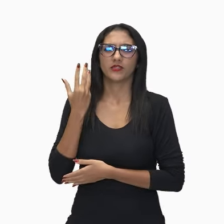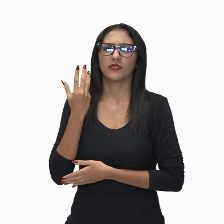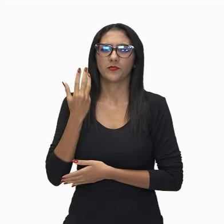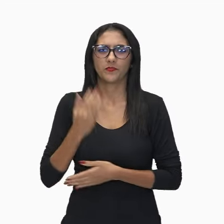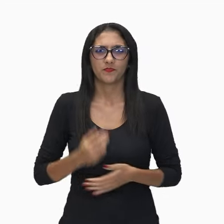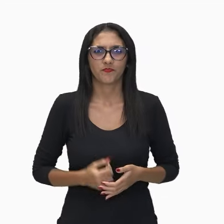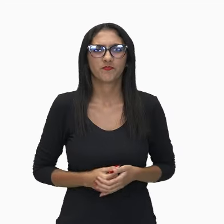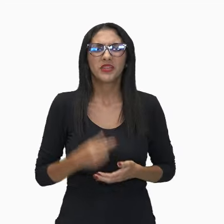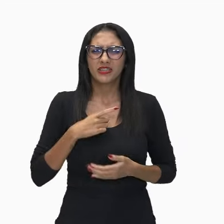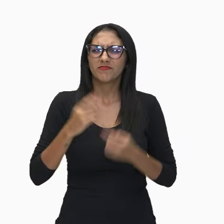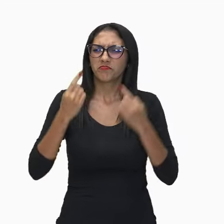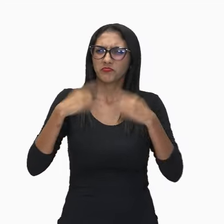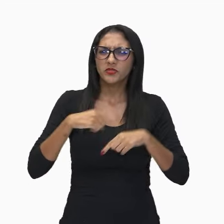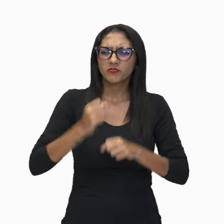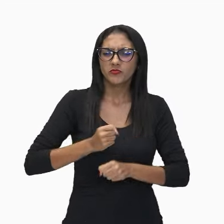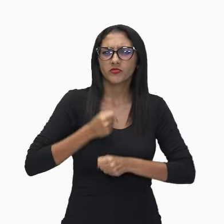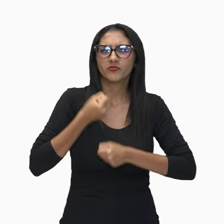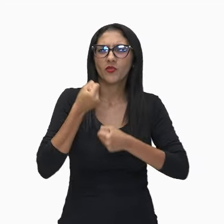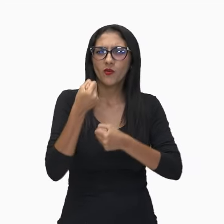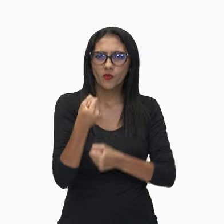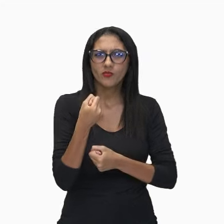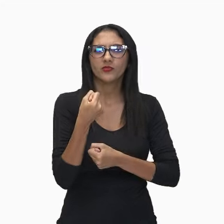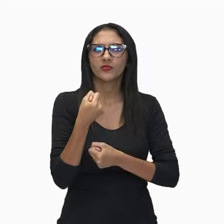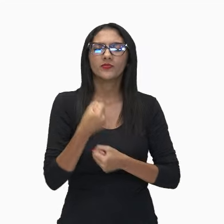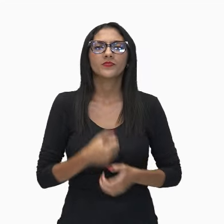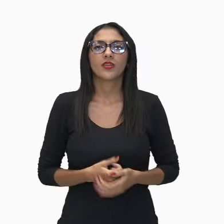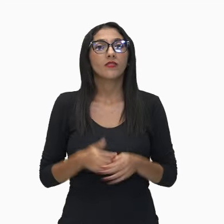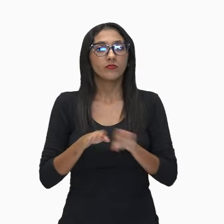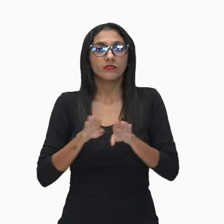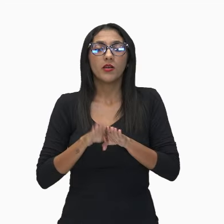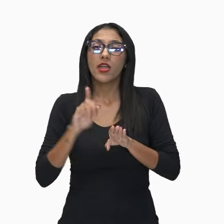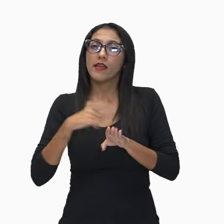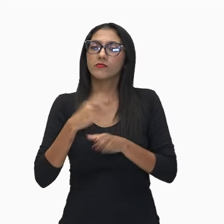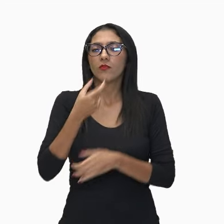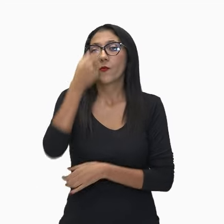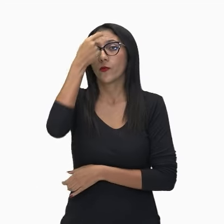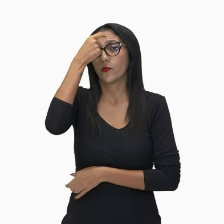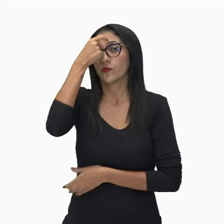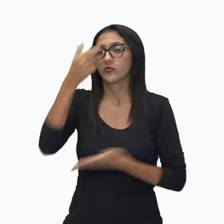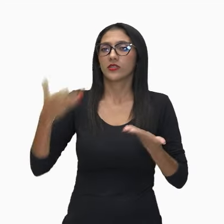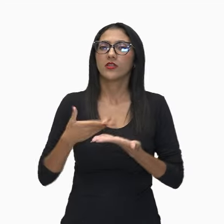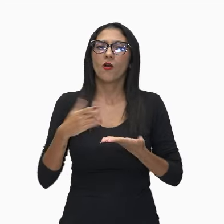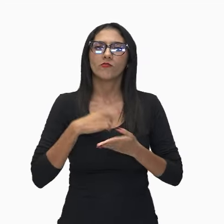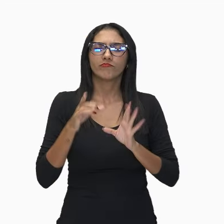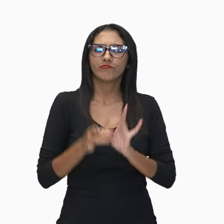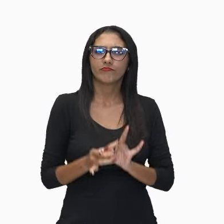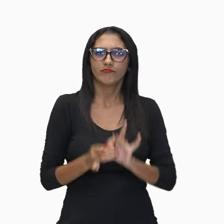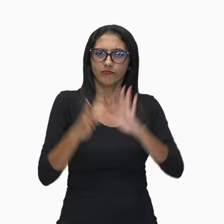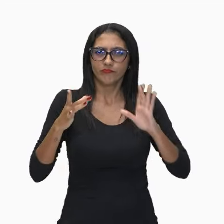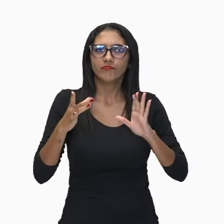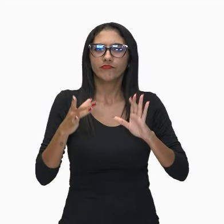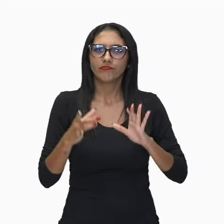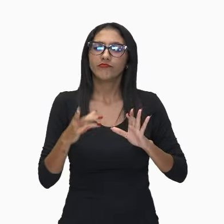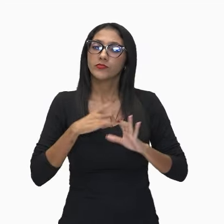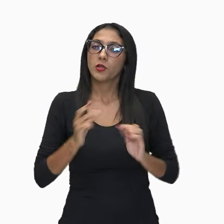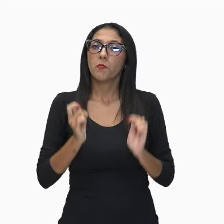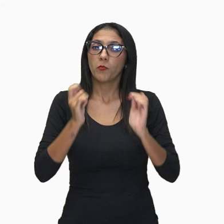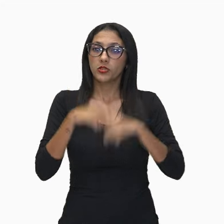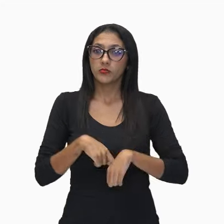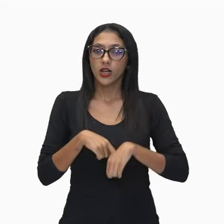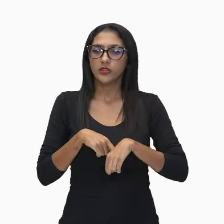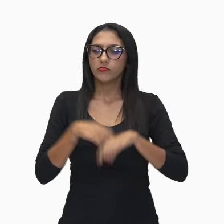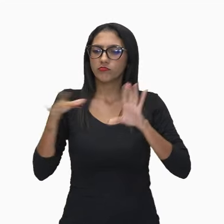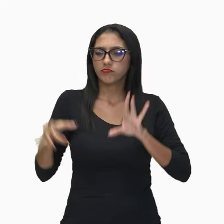foram combativos, guerreiros, e também buscaram essa consciência de libertação, possibilitando a integração do